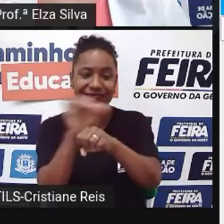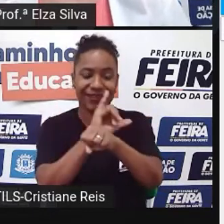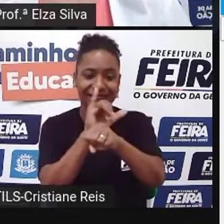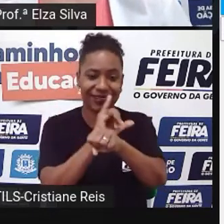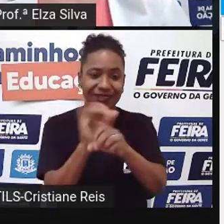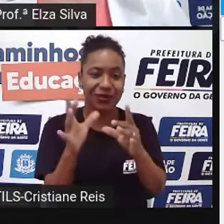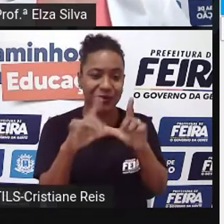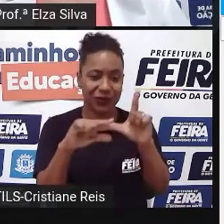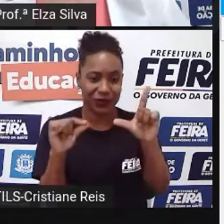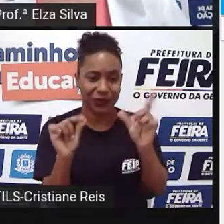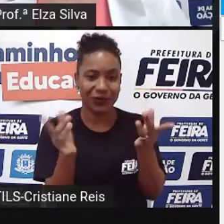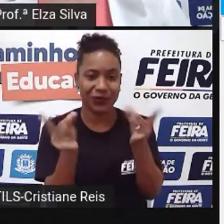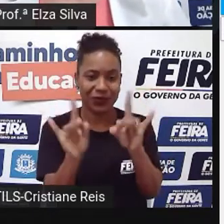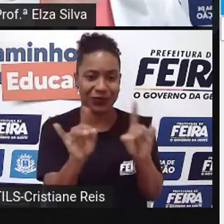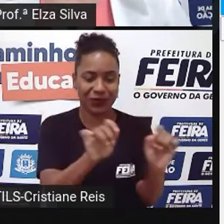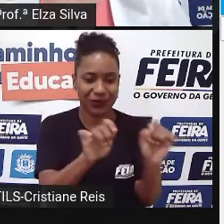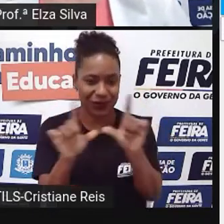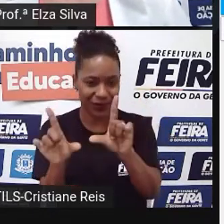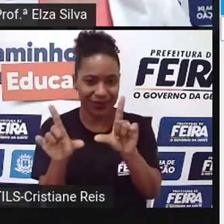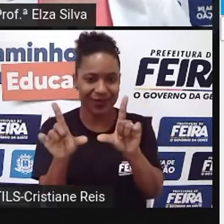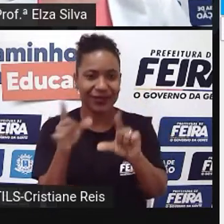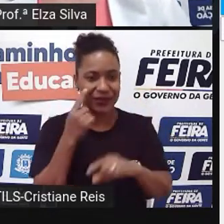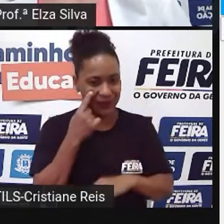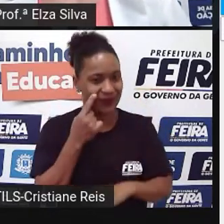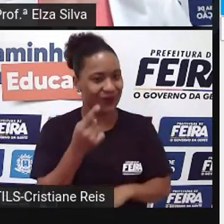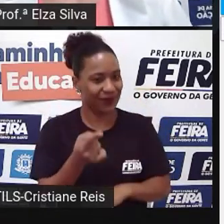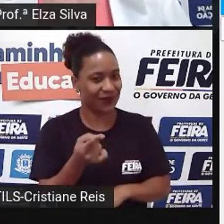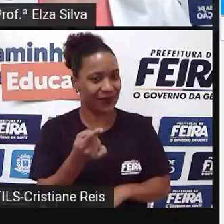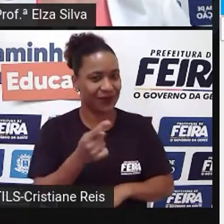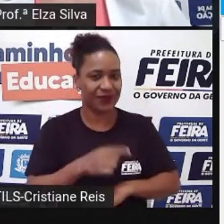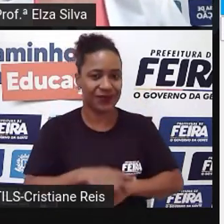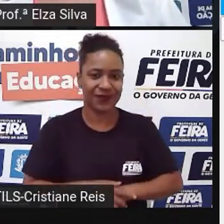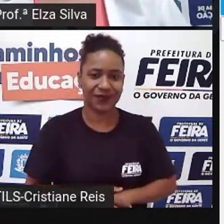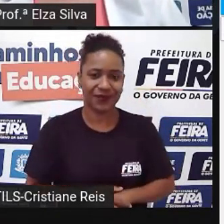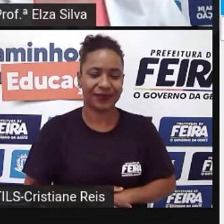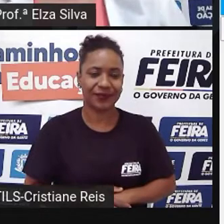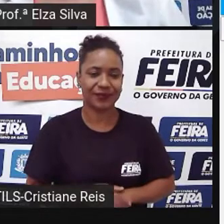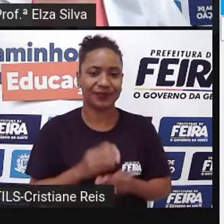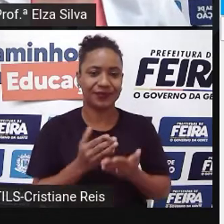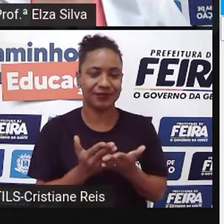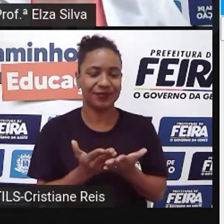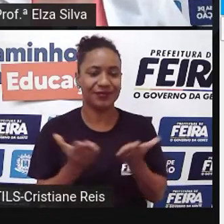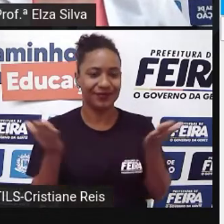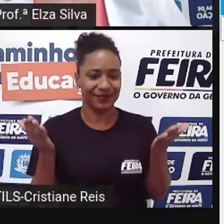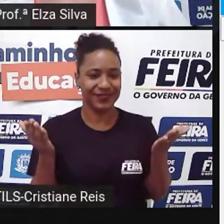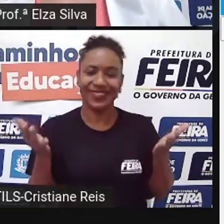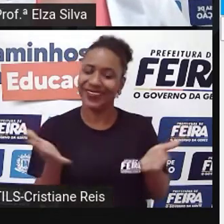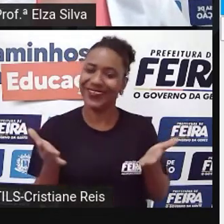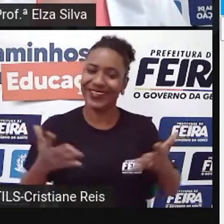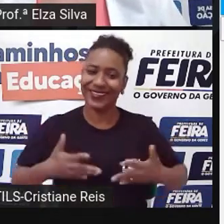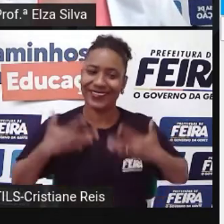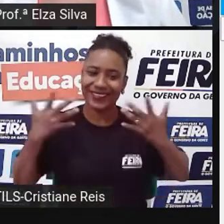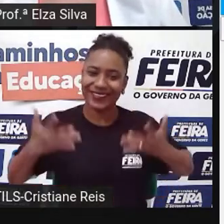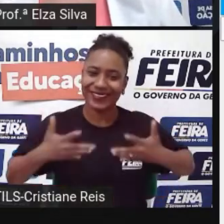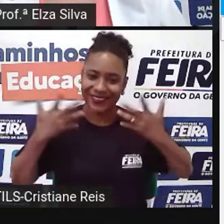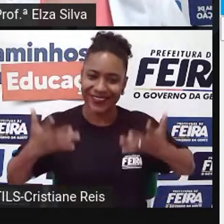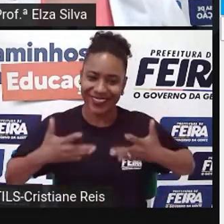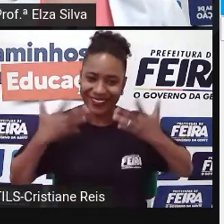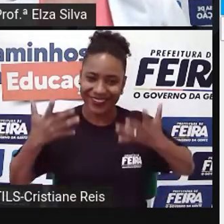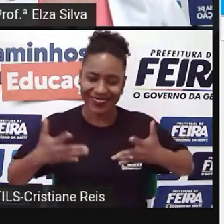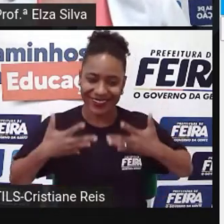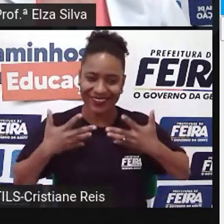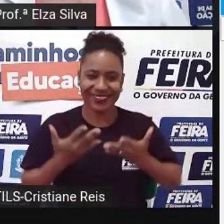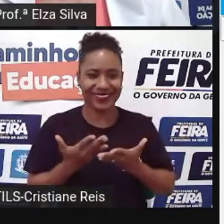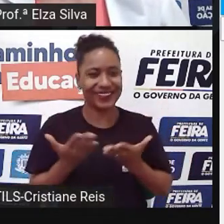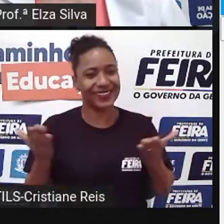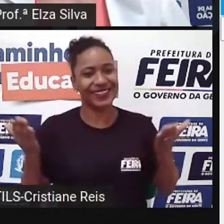Vacation Bingo Let's start Let's have fun Então vamos nos divertir Choose the things you like to